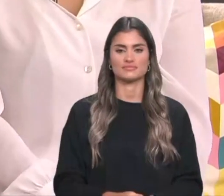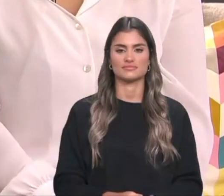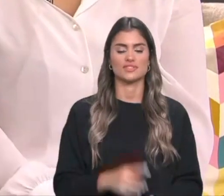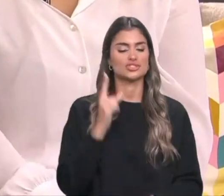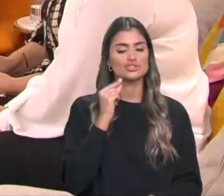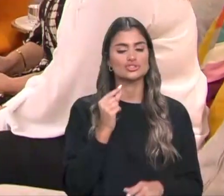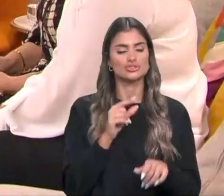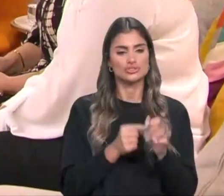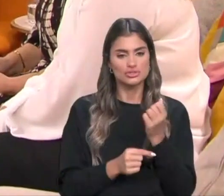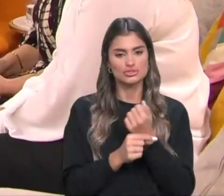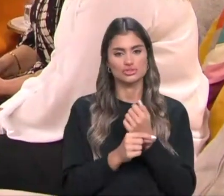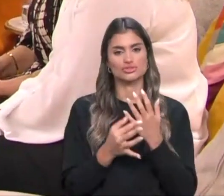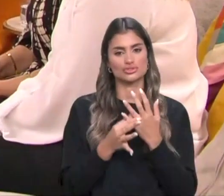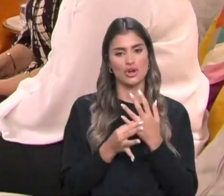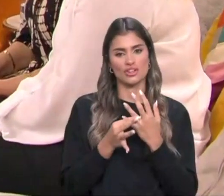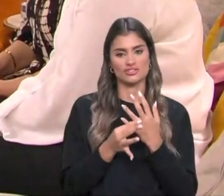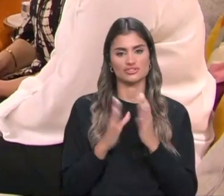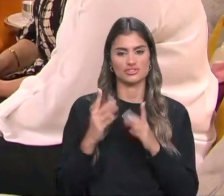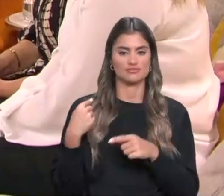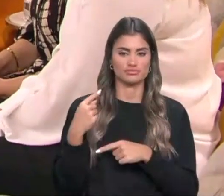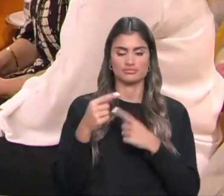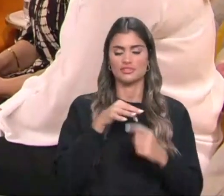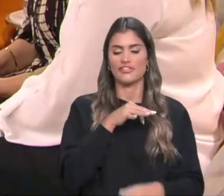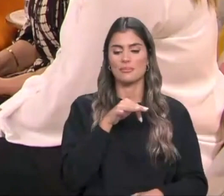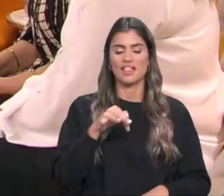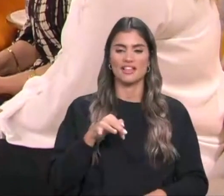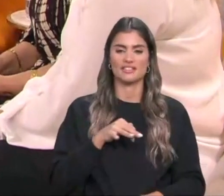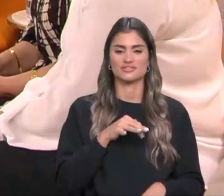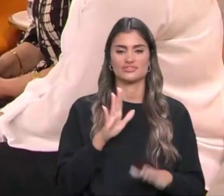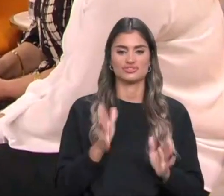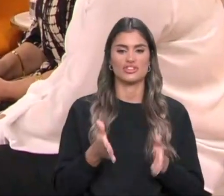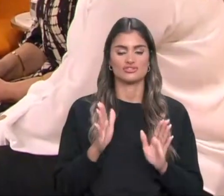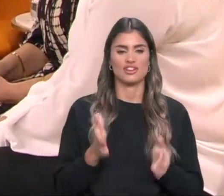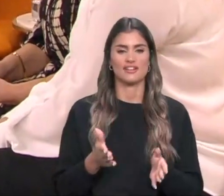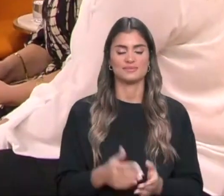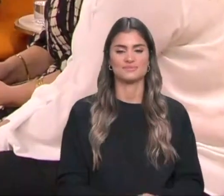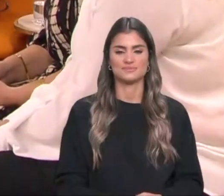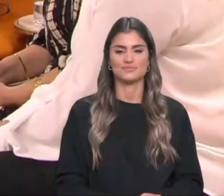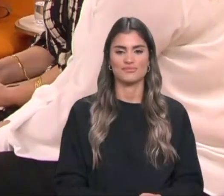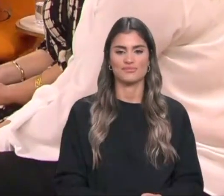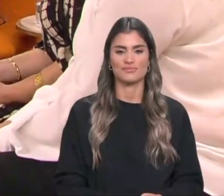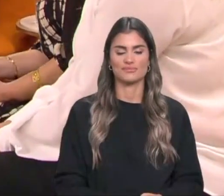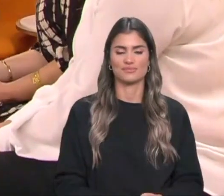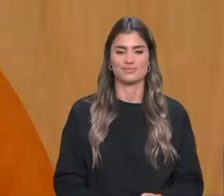Mas é uma arte jovem de família, não é? É quase inevitável que não o seguisse. Sim, eu já